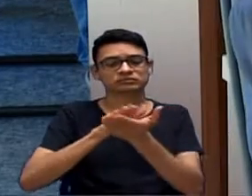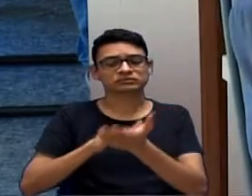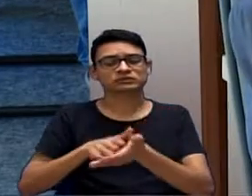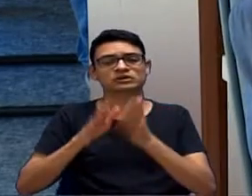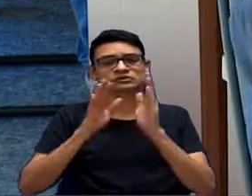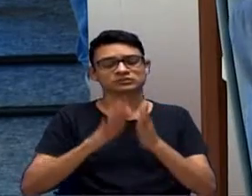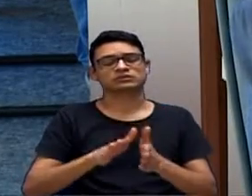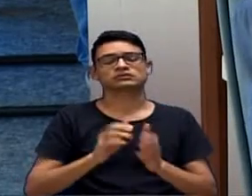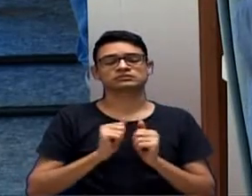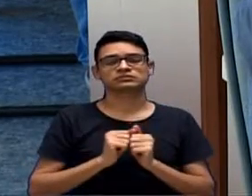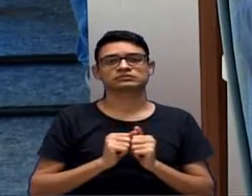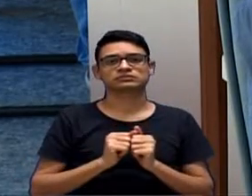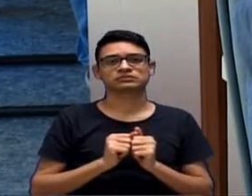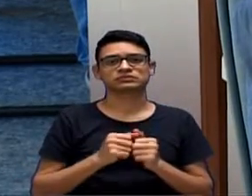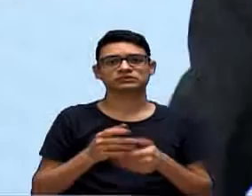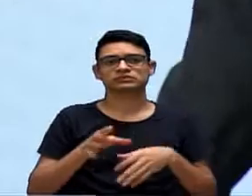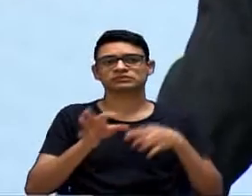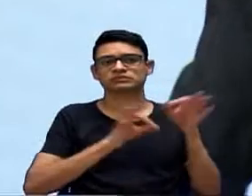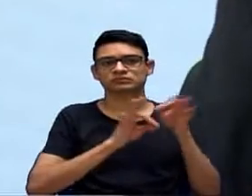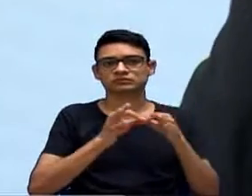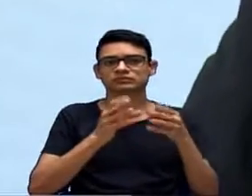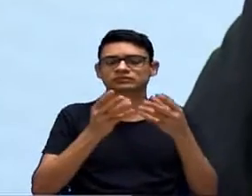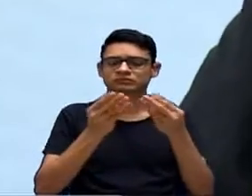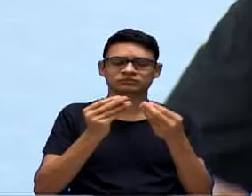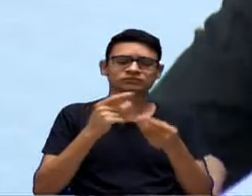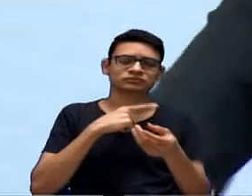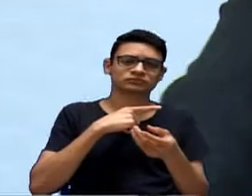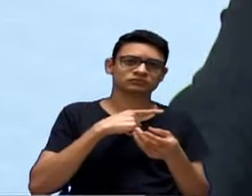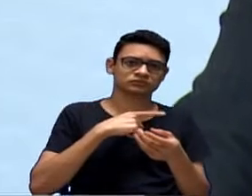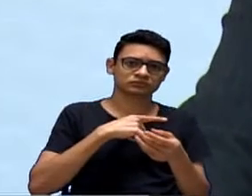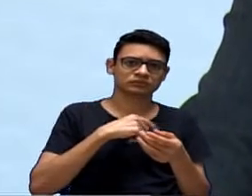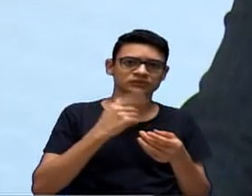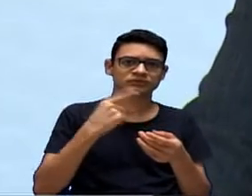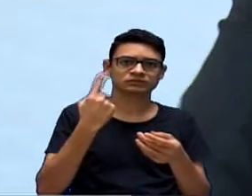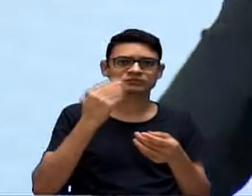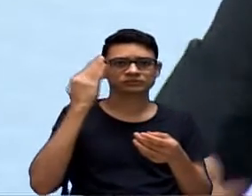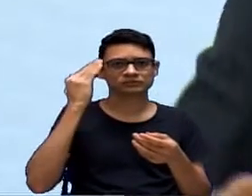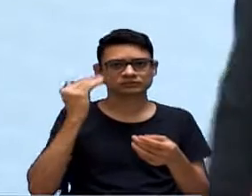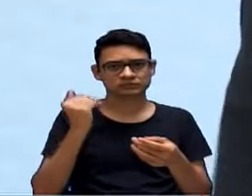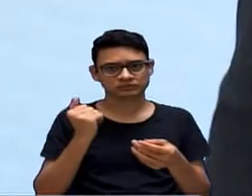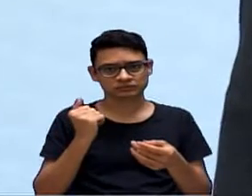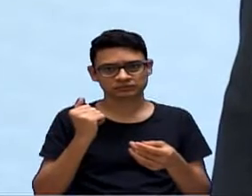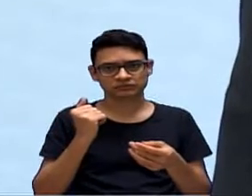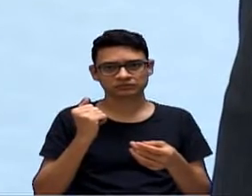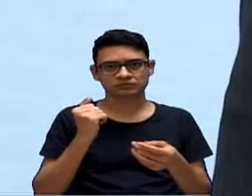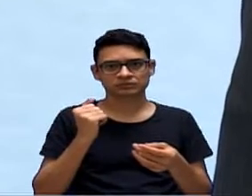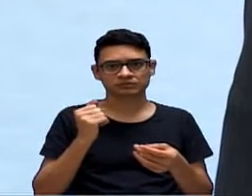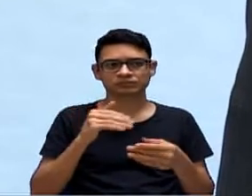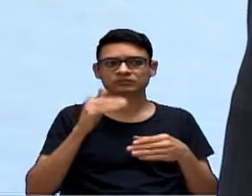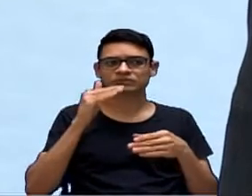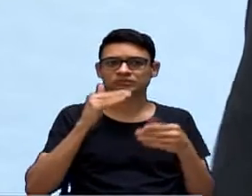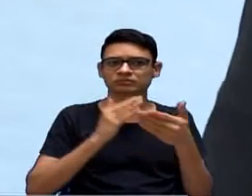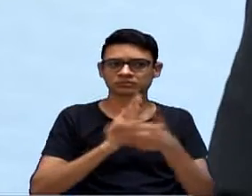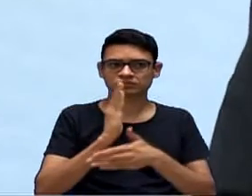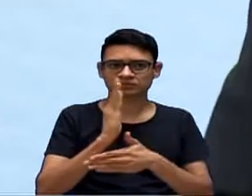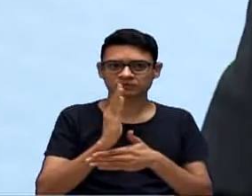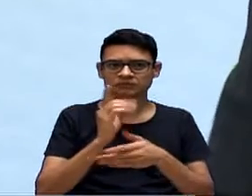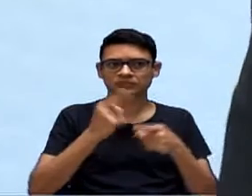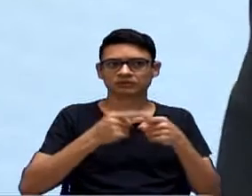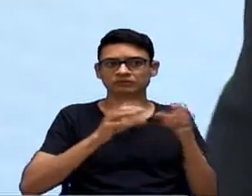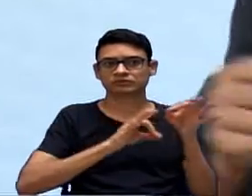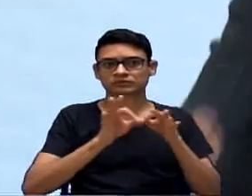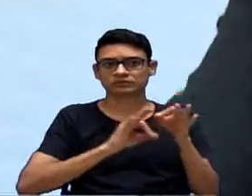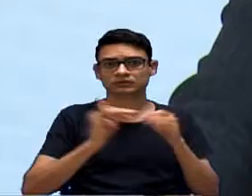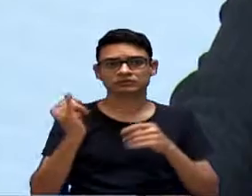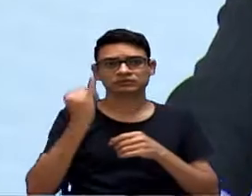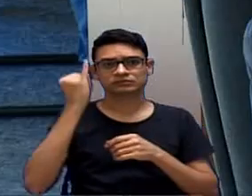Sim, o senhor tem vários projetos, o senhor apresenta, a gente sempre tem disposição, sempre aprova, porque são projetos importantes. Sim, eu dou